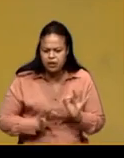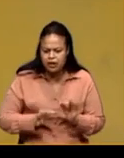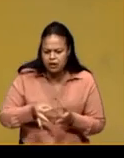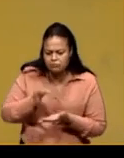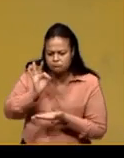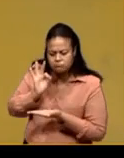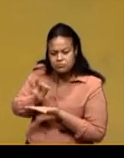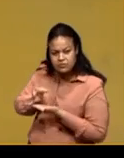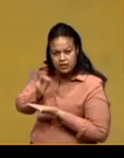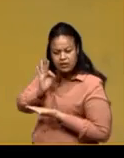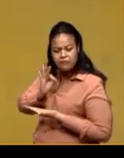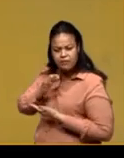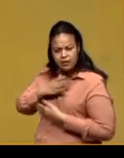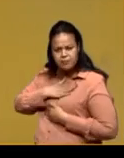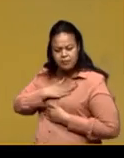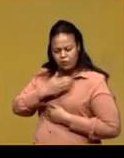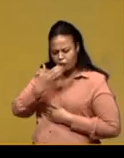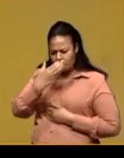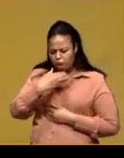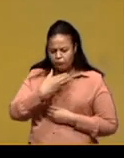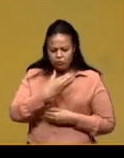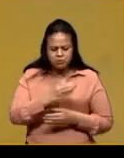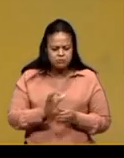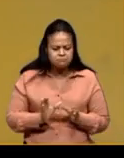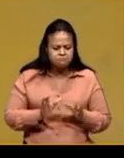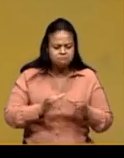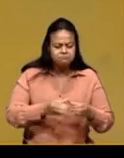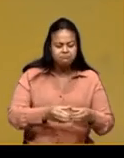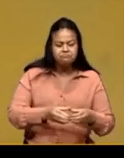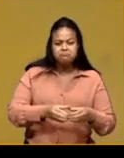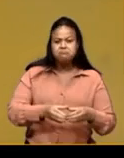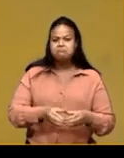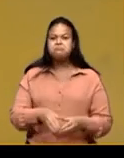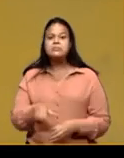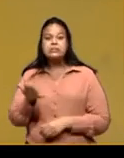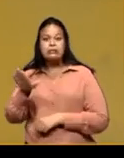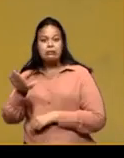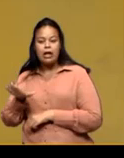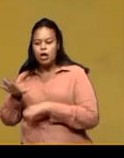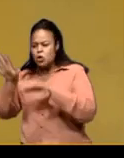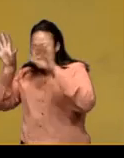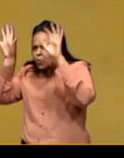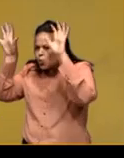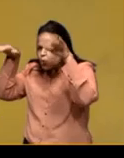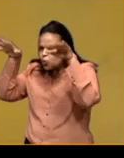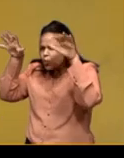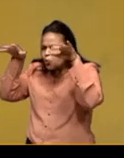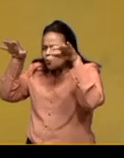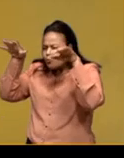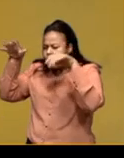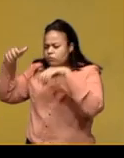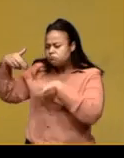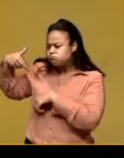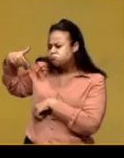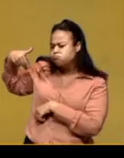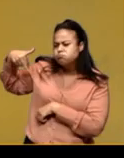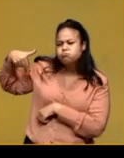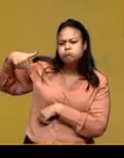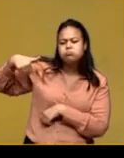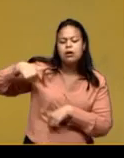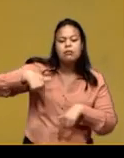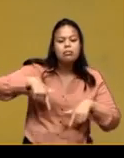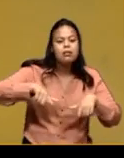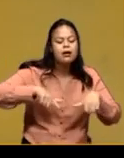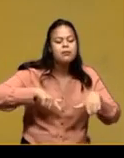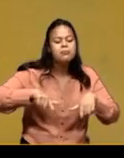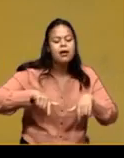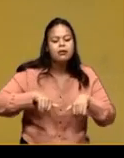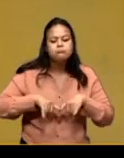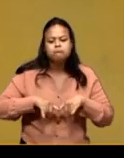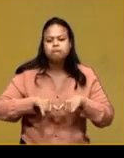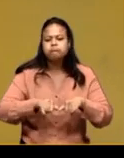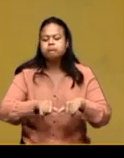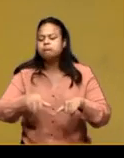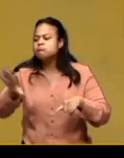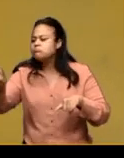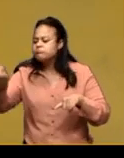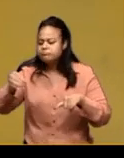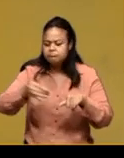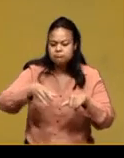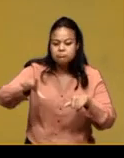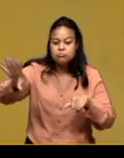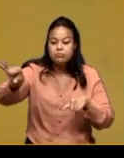Outro dia, uma tarde chuvosa, saí do trabalho e passei no mercado para comprar alguns mamões.